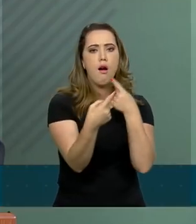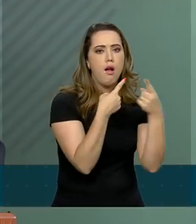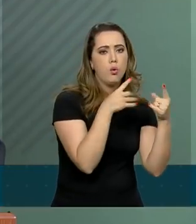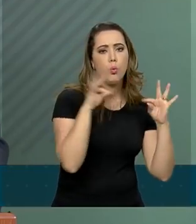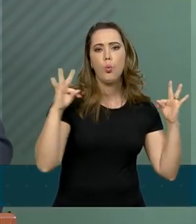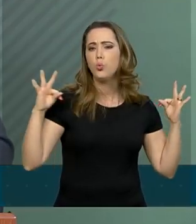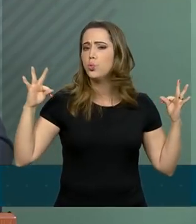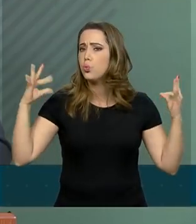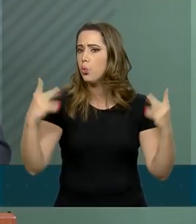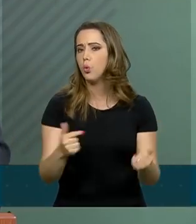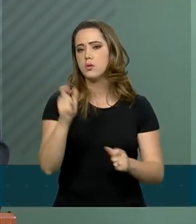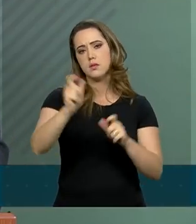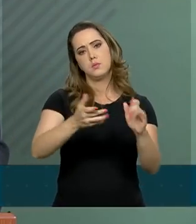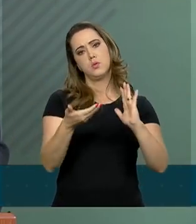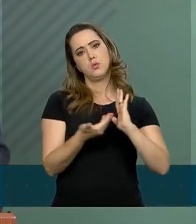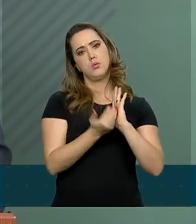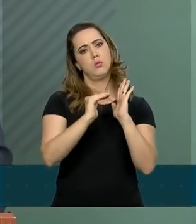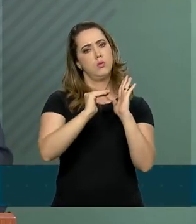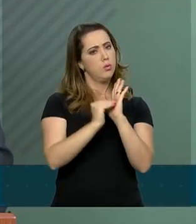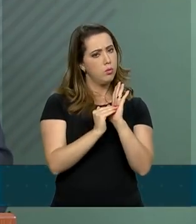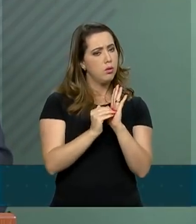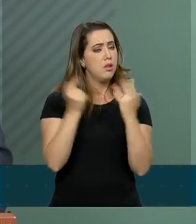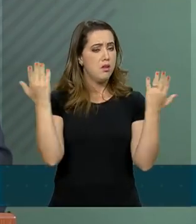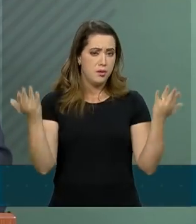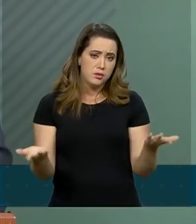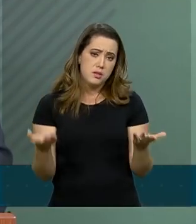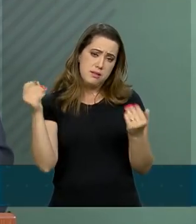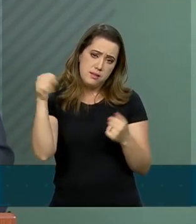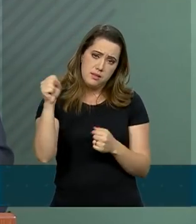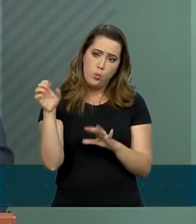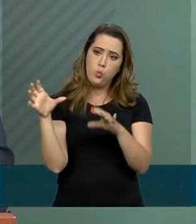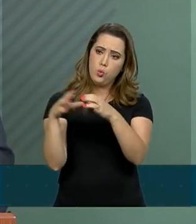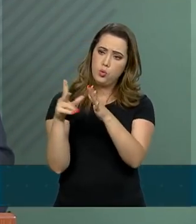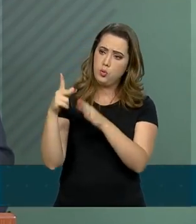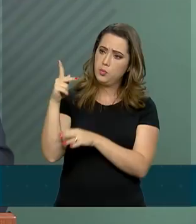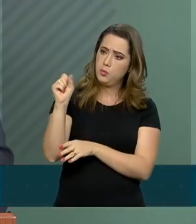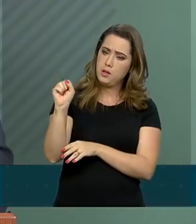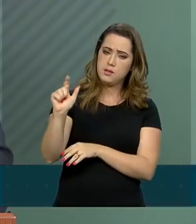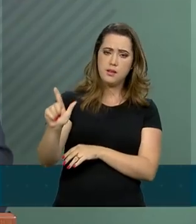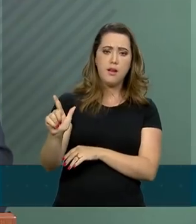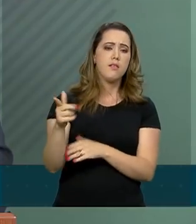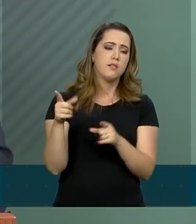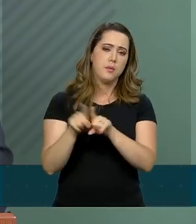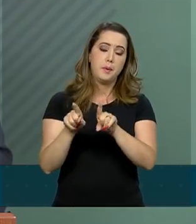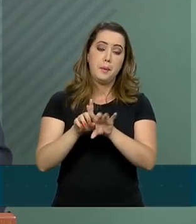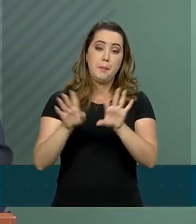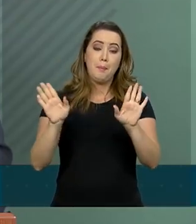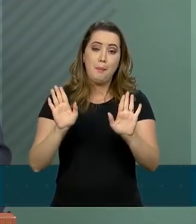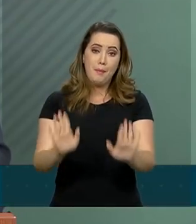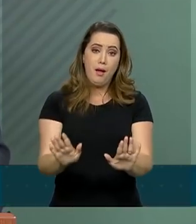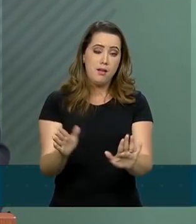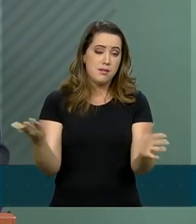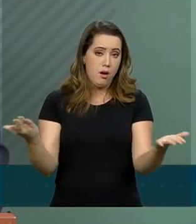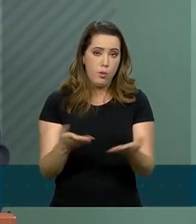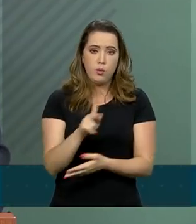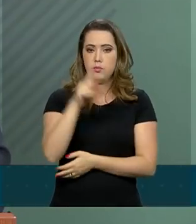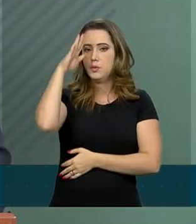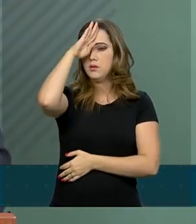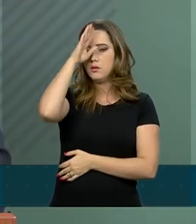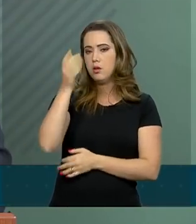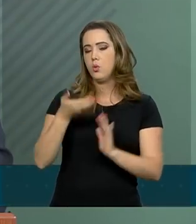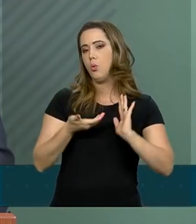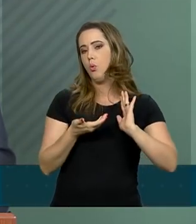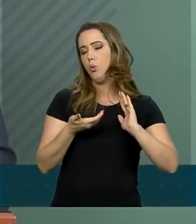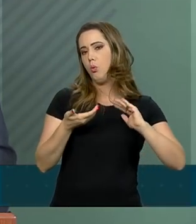parlamentares, obviamente com os parlamentares do seu partido. Mas o entendimento do presidente nesse momento é que o Congresso,